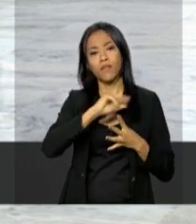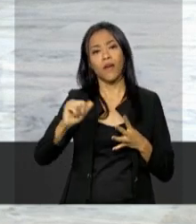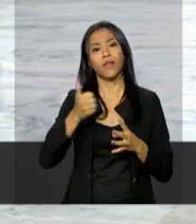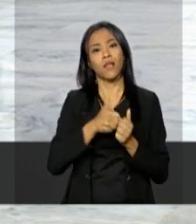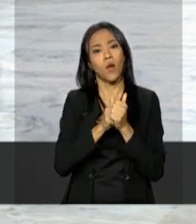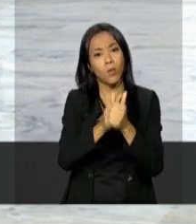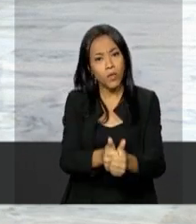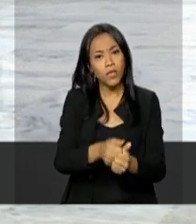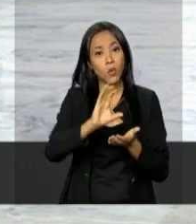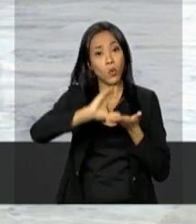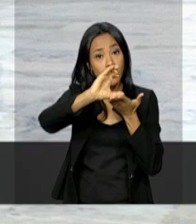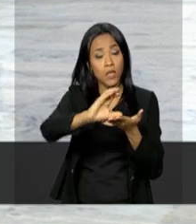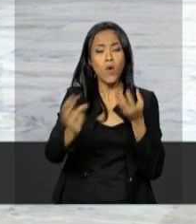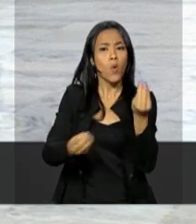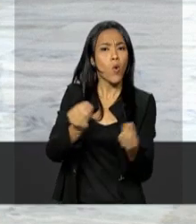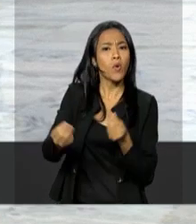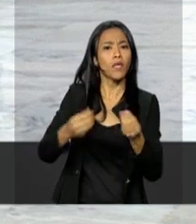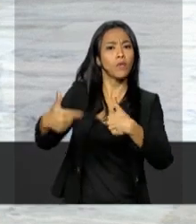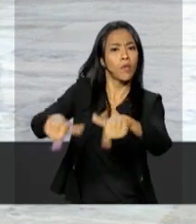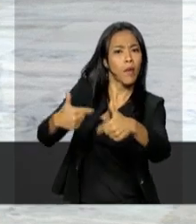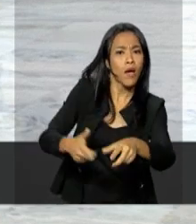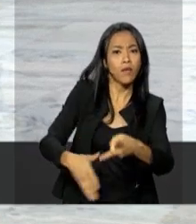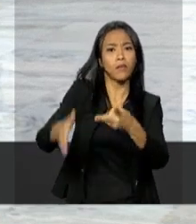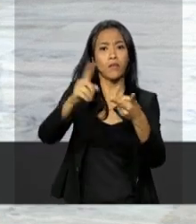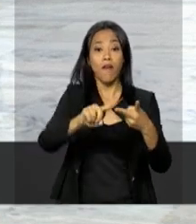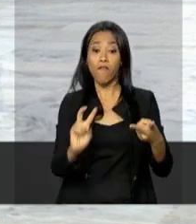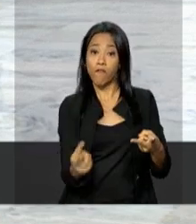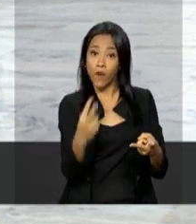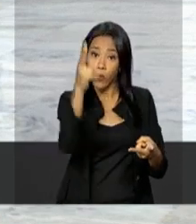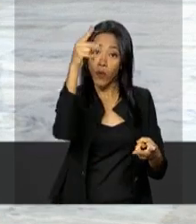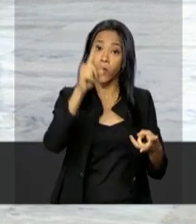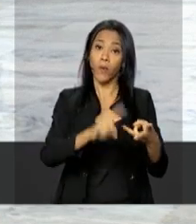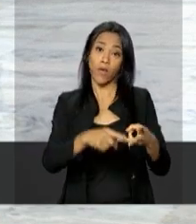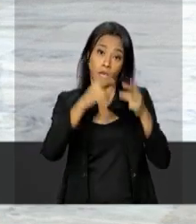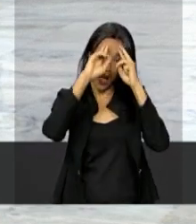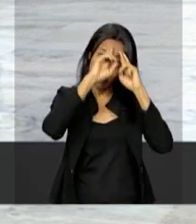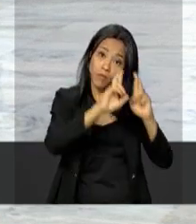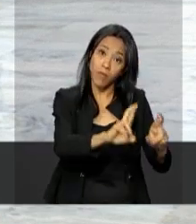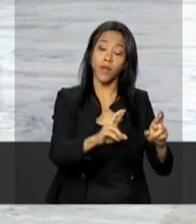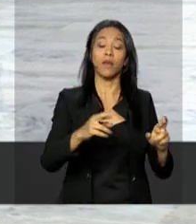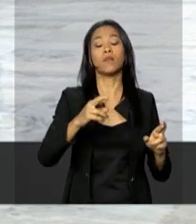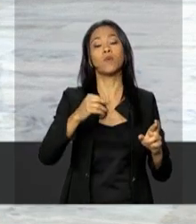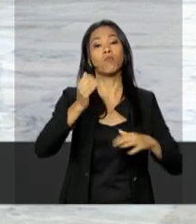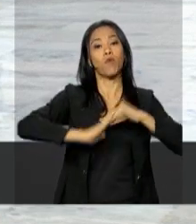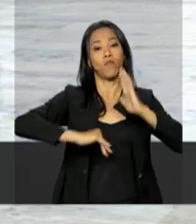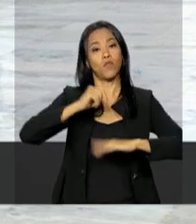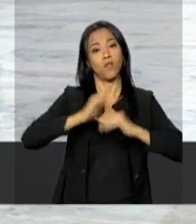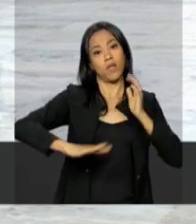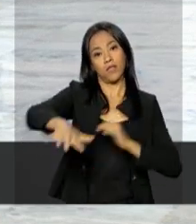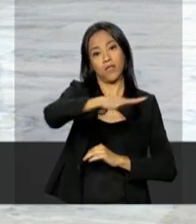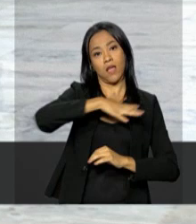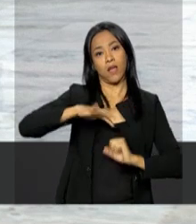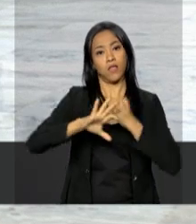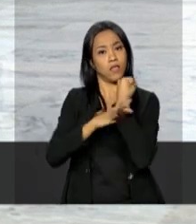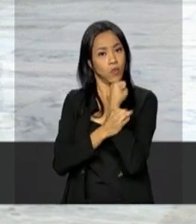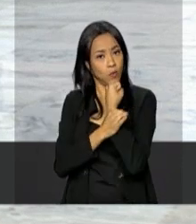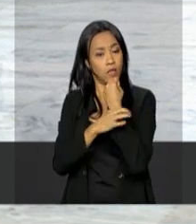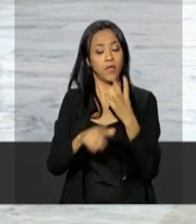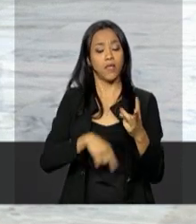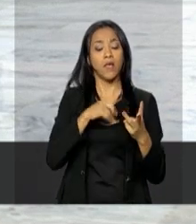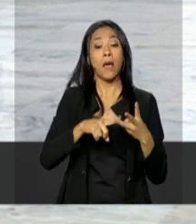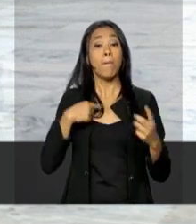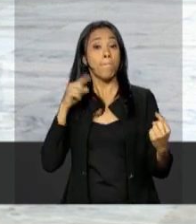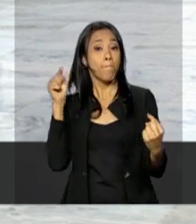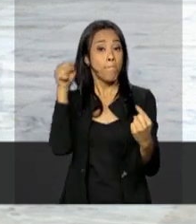estão as condições de trabalho, a valorização e o respeito aos profissionais da segurança pública, o atingimento de metas